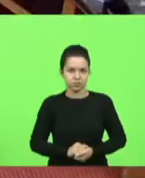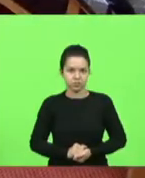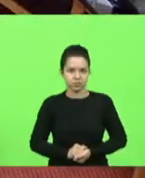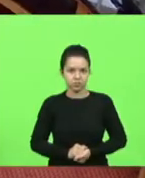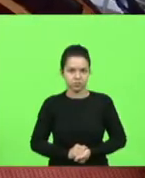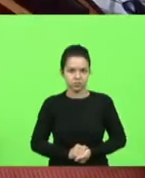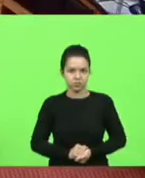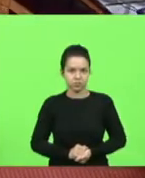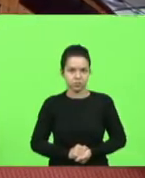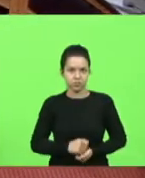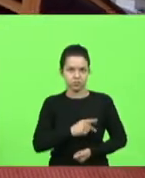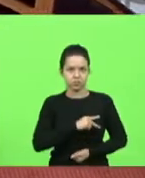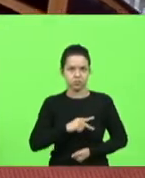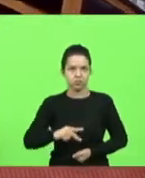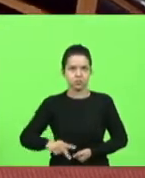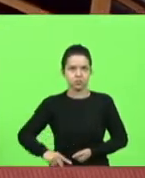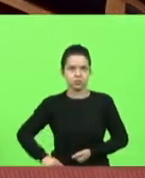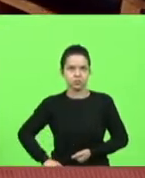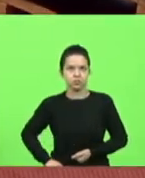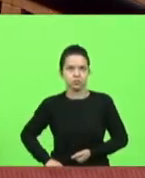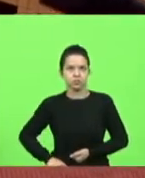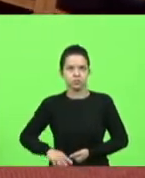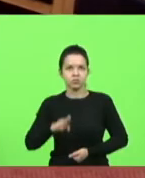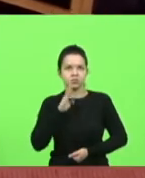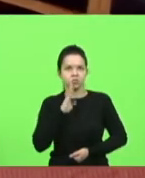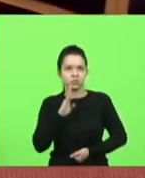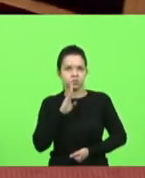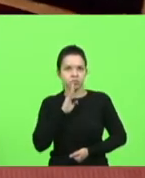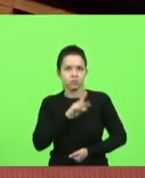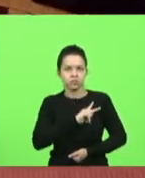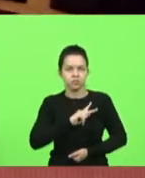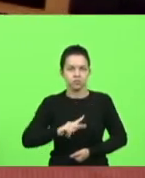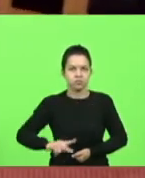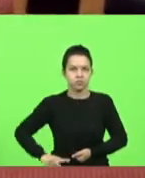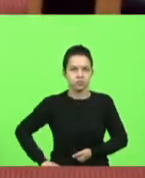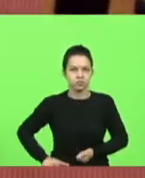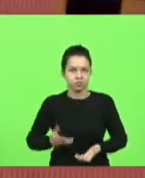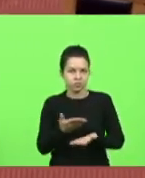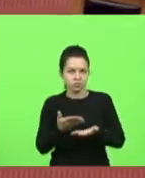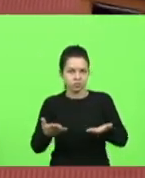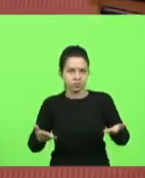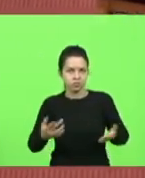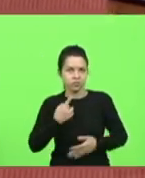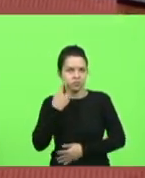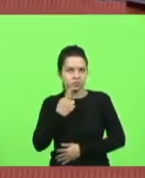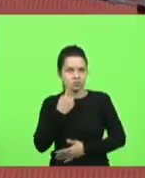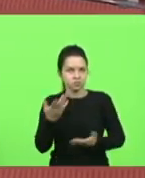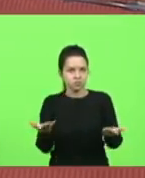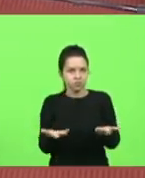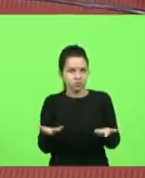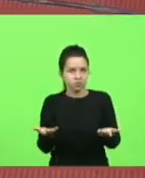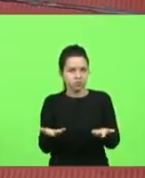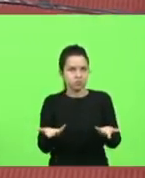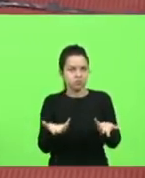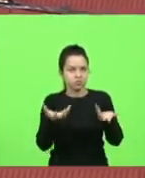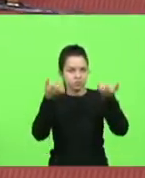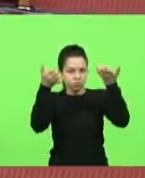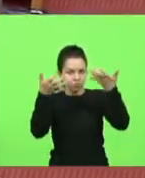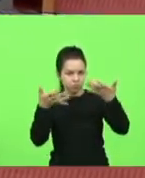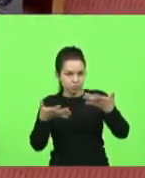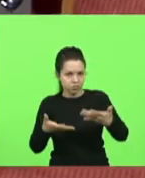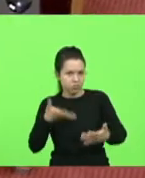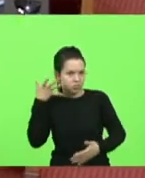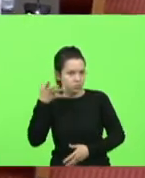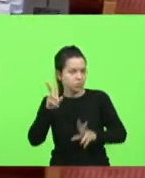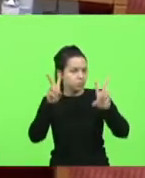presidente Nilson Berlanda presidente exercício demais deputados ali eu quero falar hoje sobre uma cidade